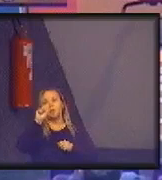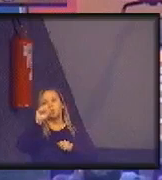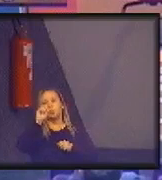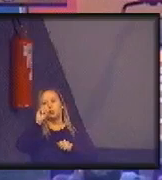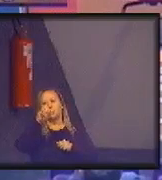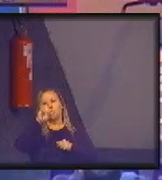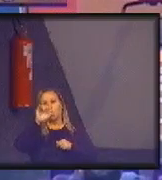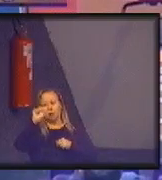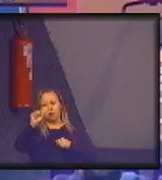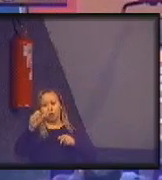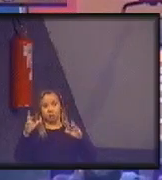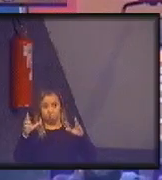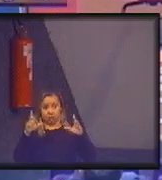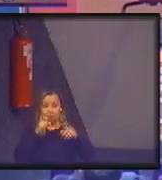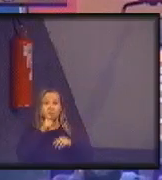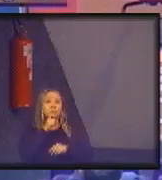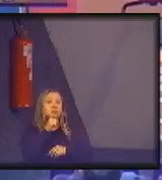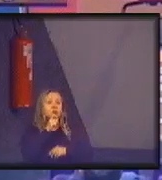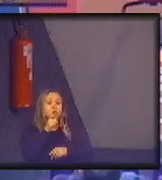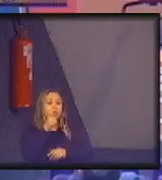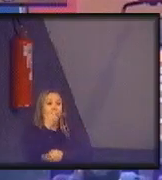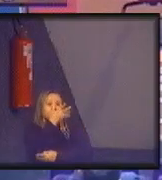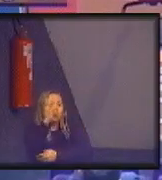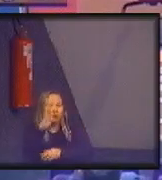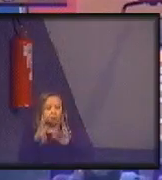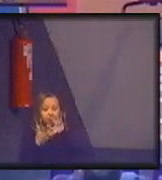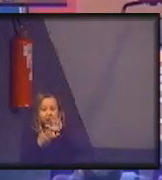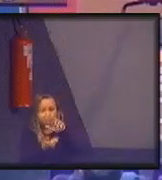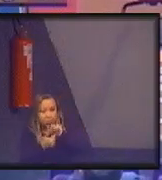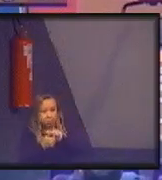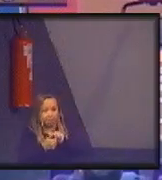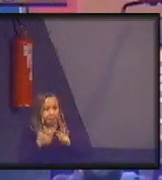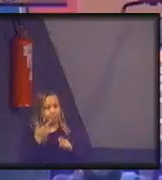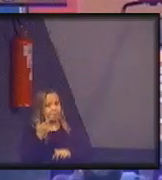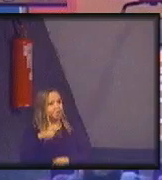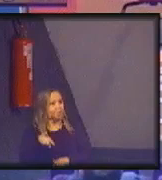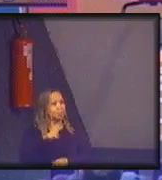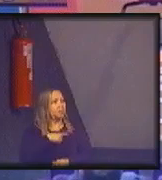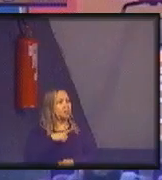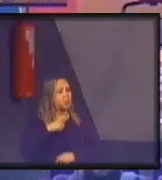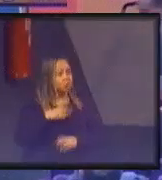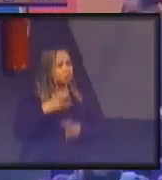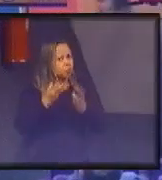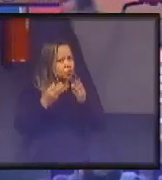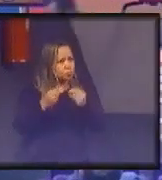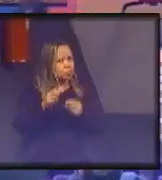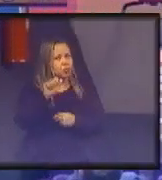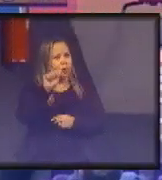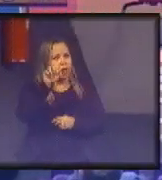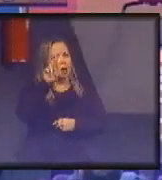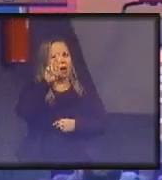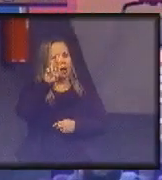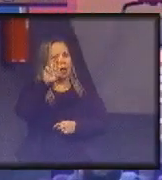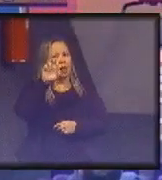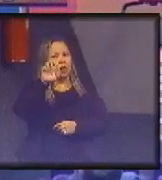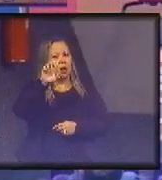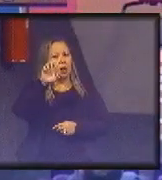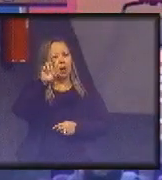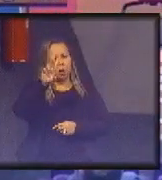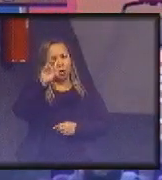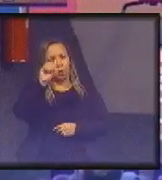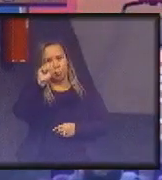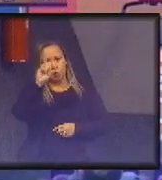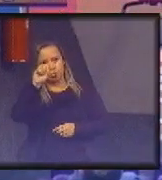a natureza, que esfriam o planeta. E nós estamos emitindo muitos aerossóis. Então, qual é a discussão